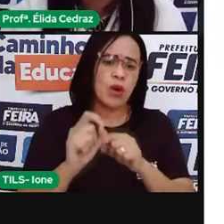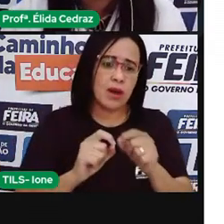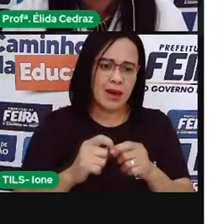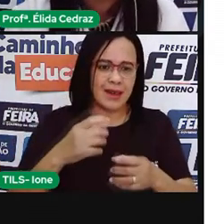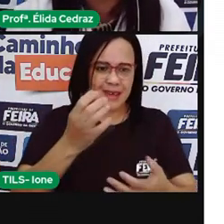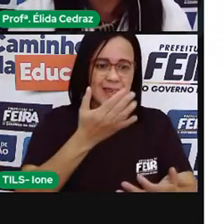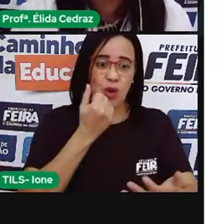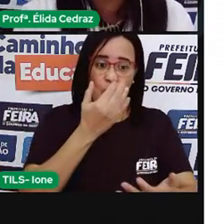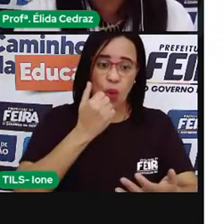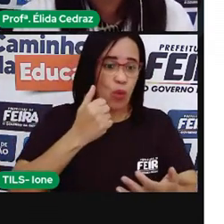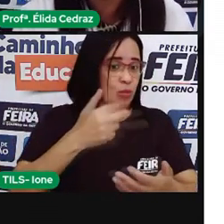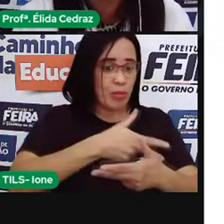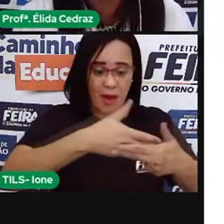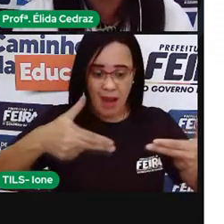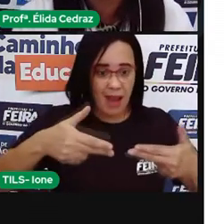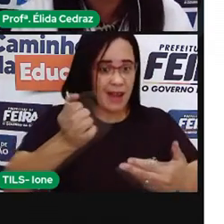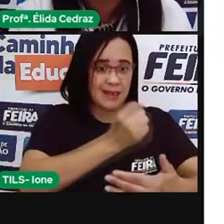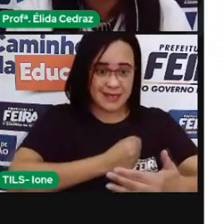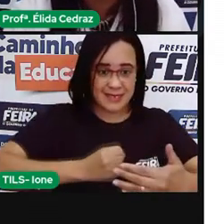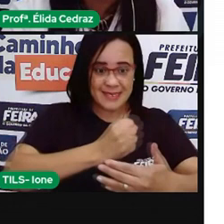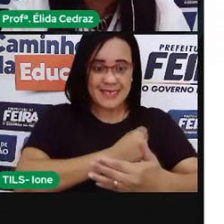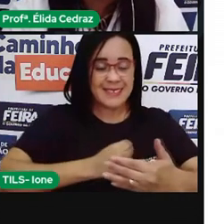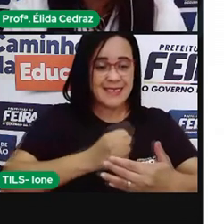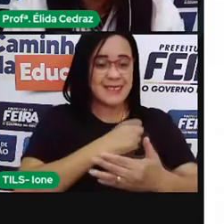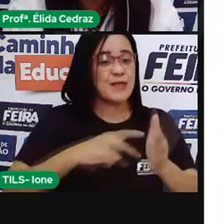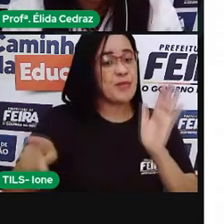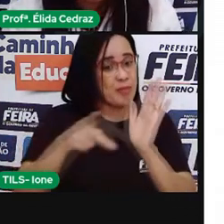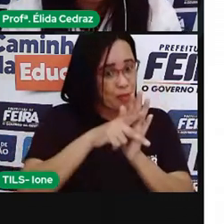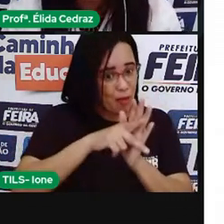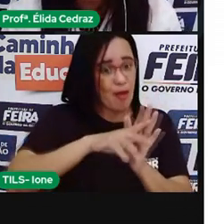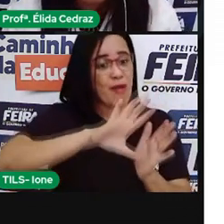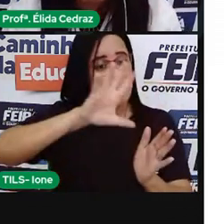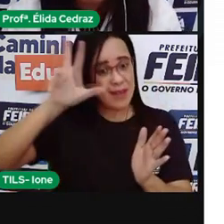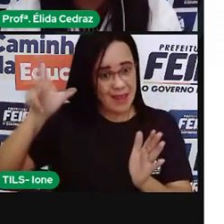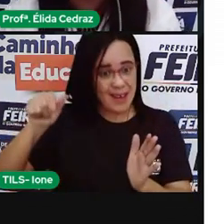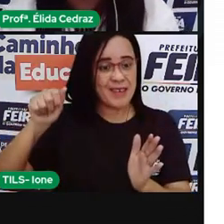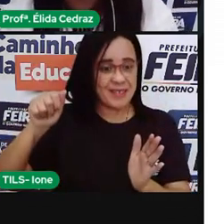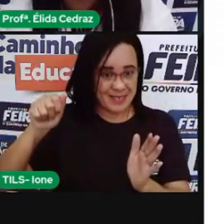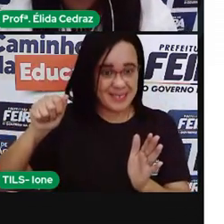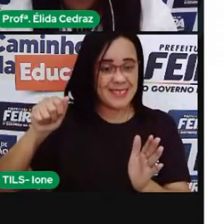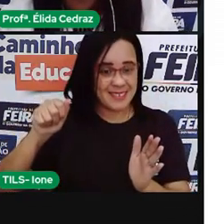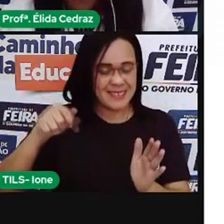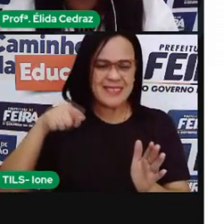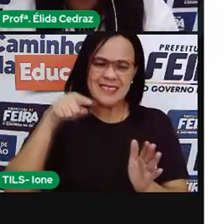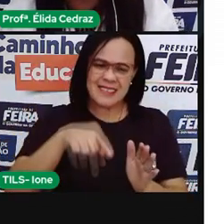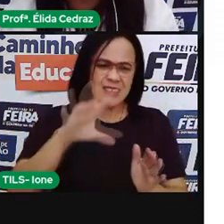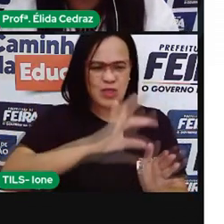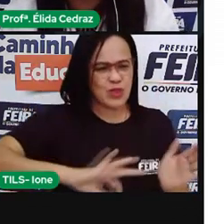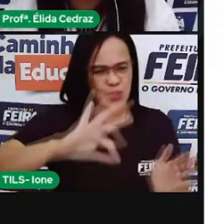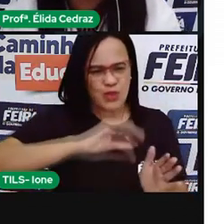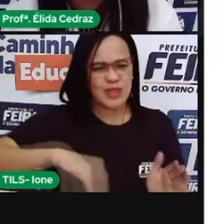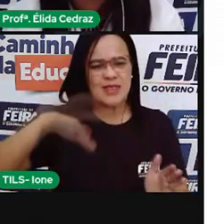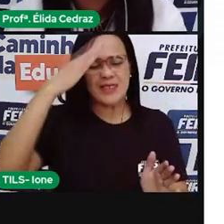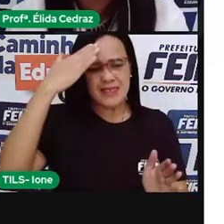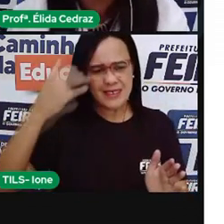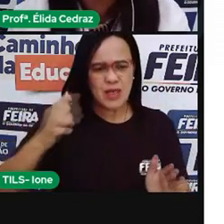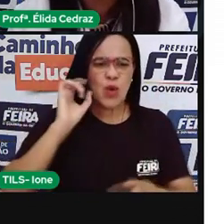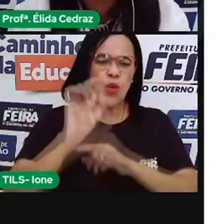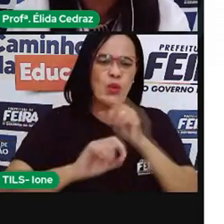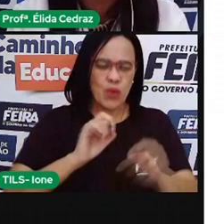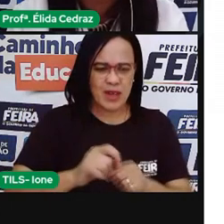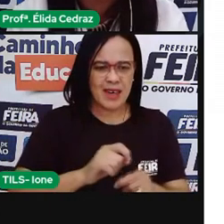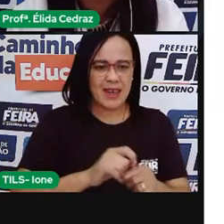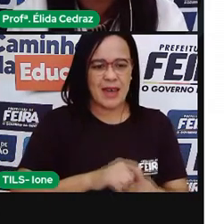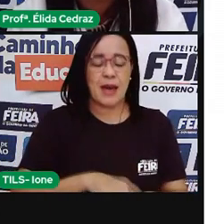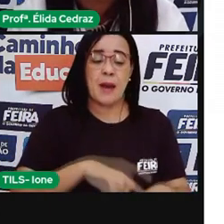locais de onde eles vieram. Eles sabiam, todas essas receitas que nós temos foram